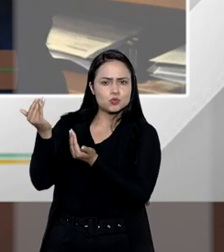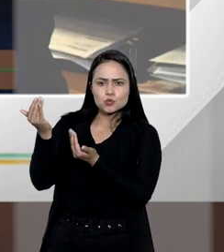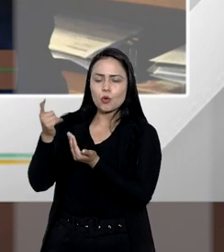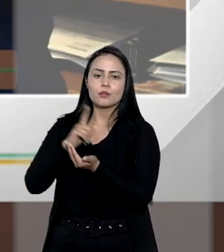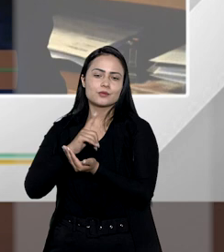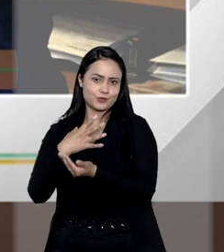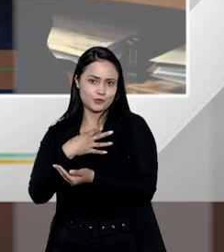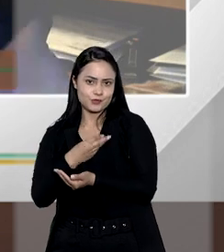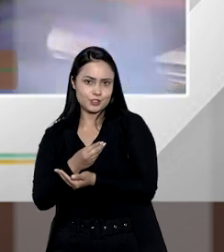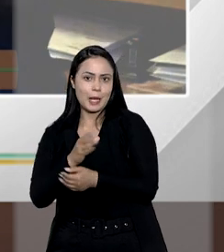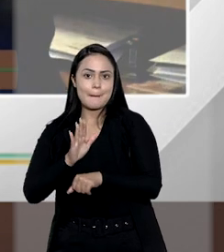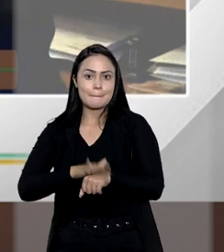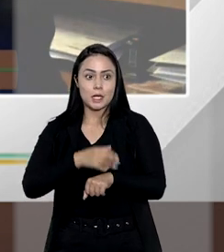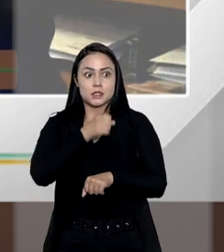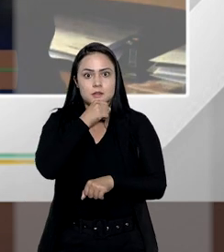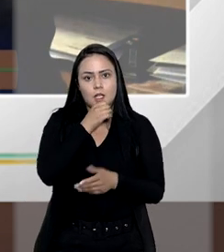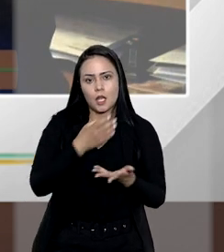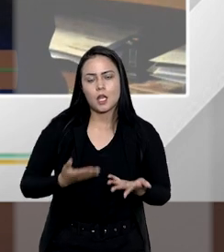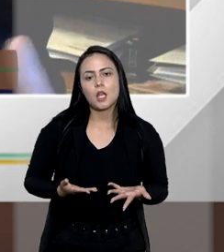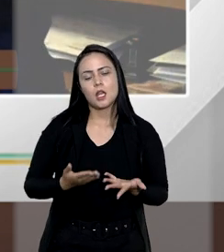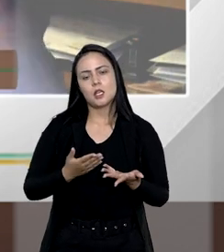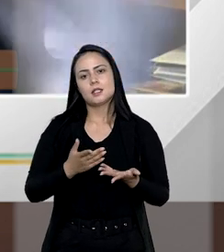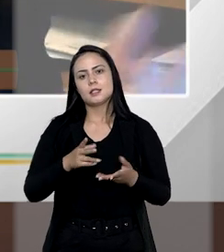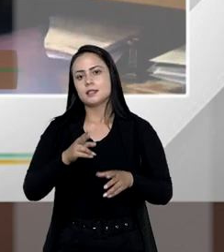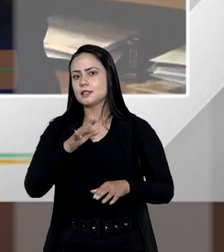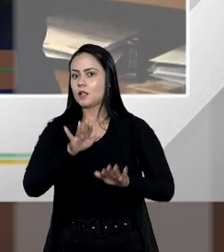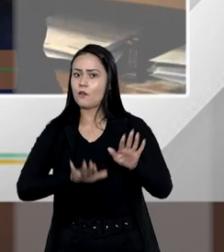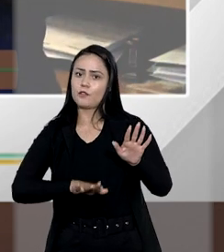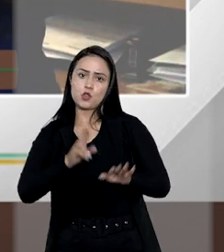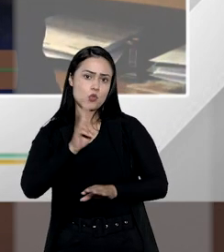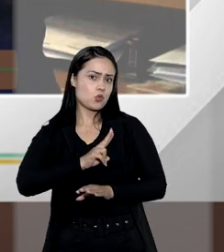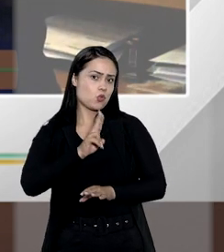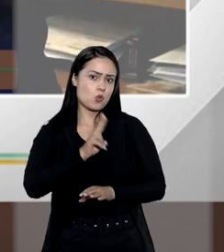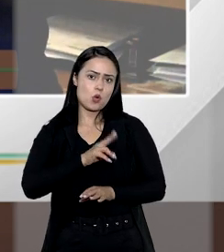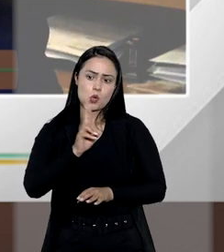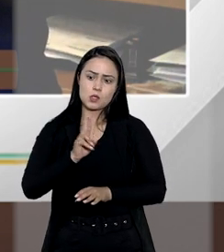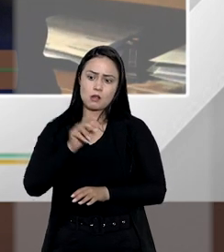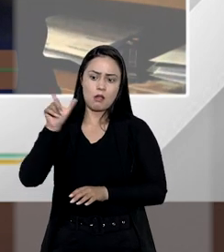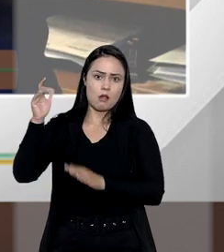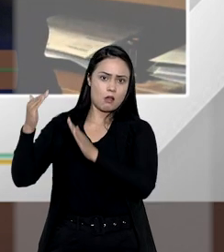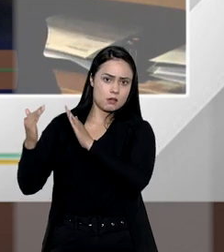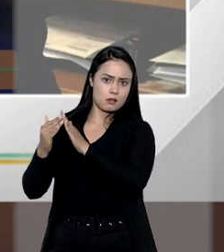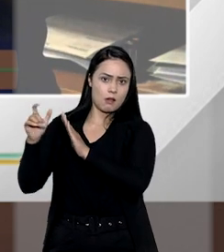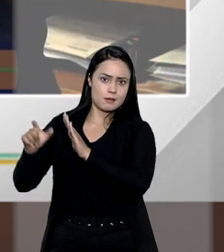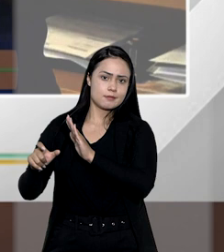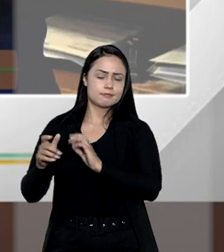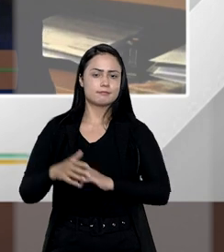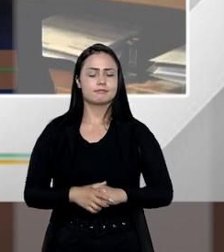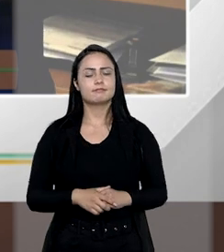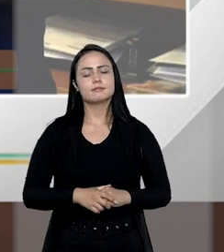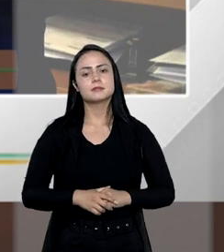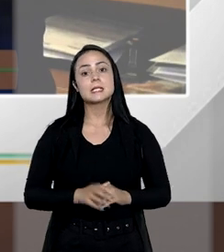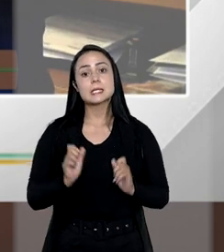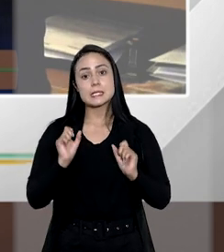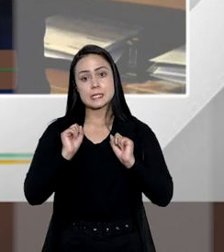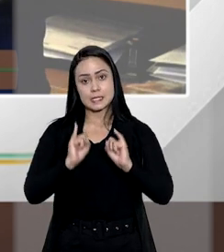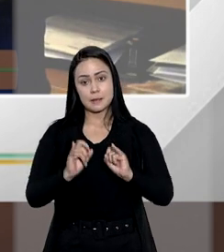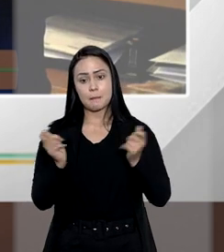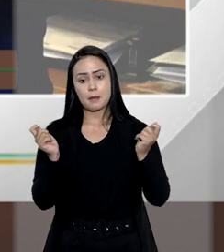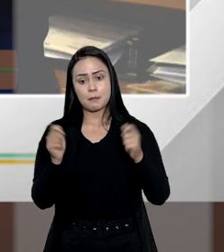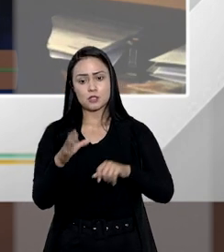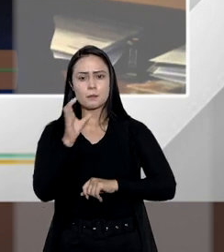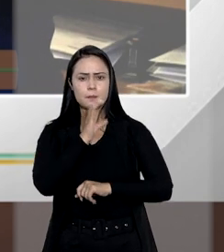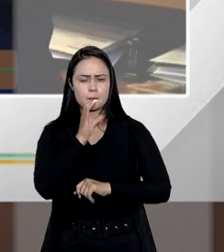cujos filhos são bem mais idosos e que talvez nunca vão usufruir desse imóvel se me permite